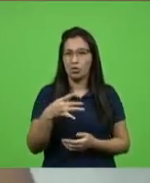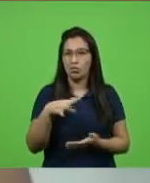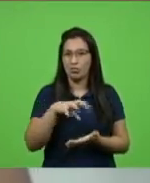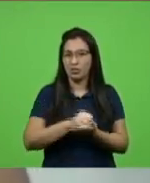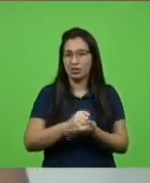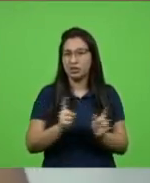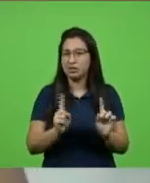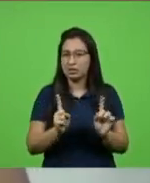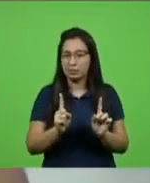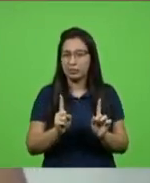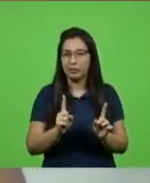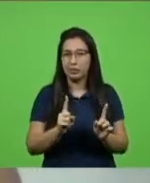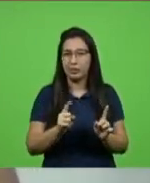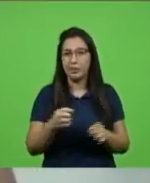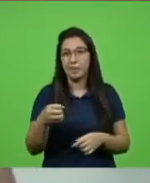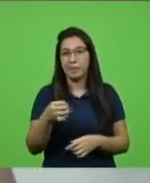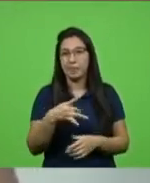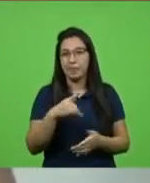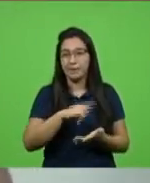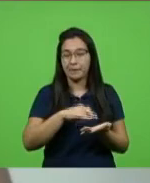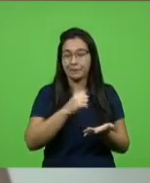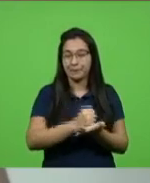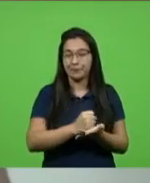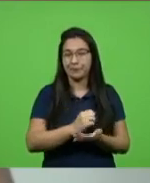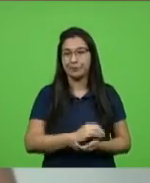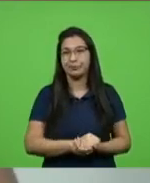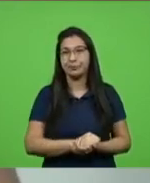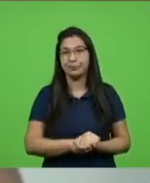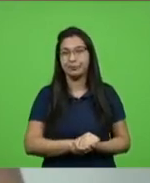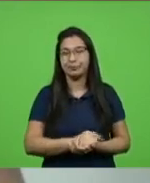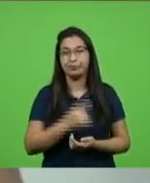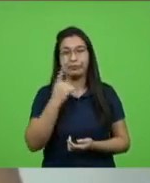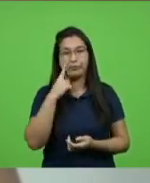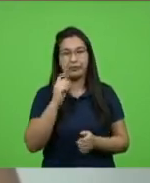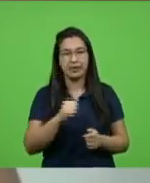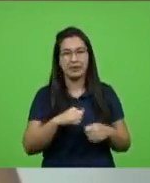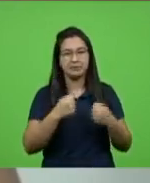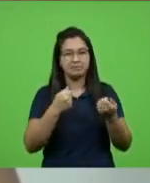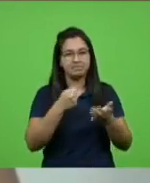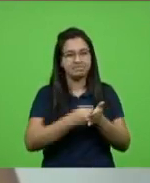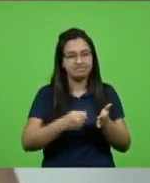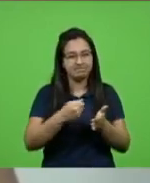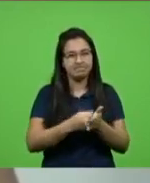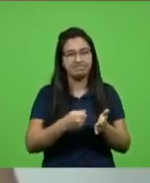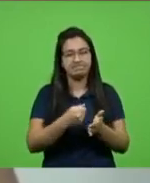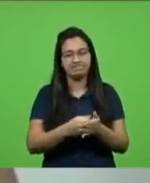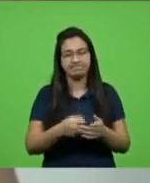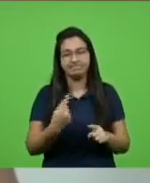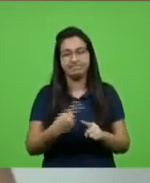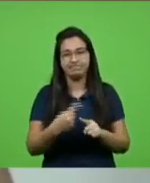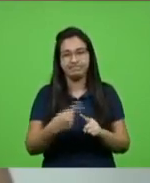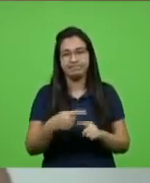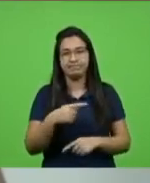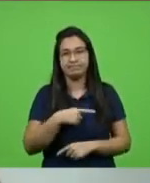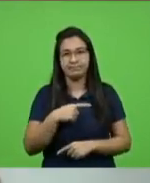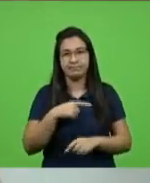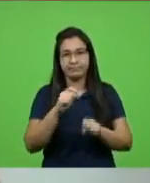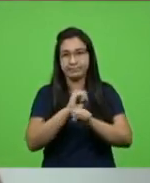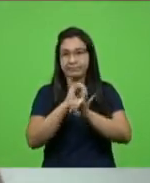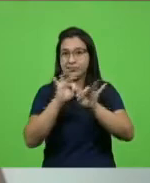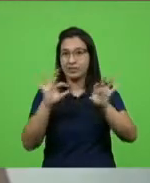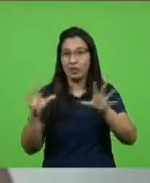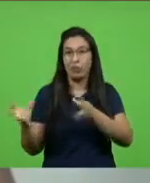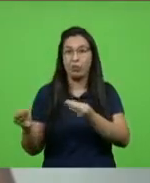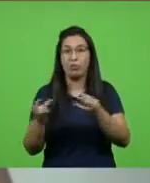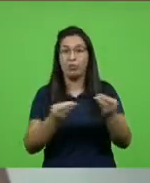deixar aqui o que a gente vai fazer frente a essa luta porque a gente tem ainda é claro muitos trechos